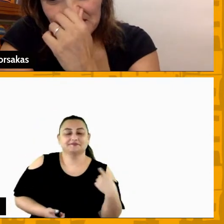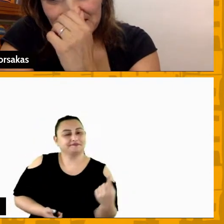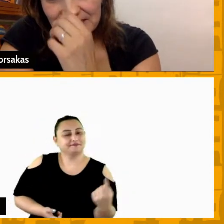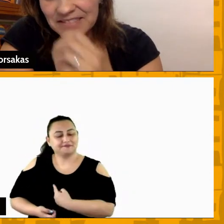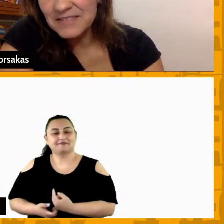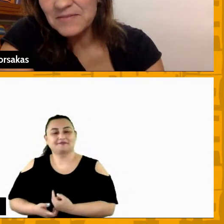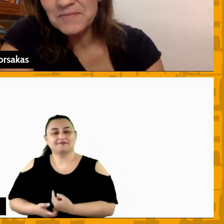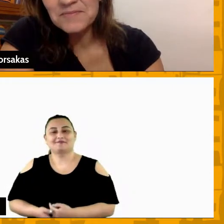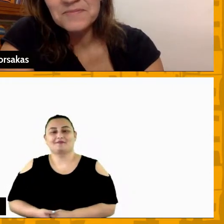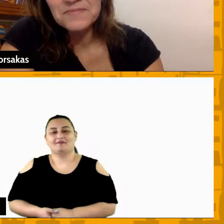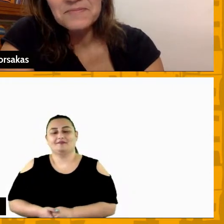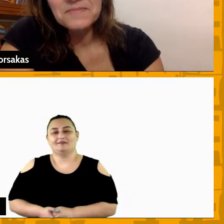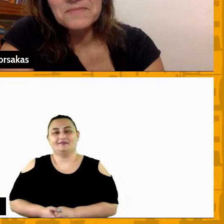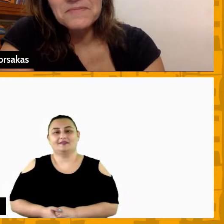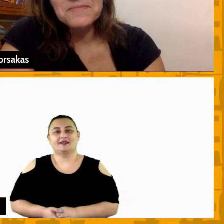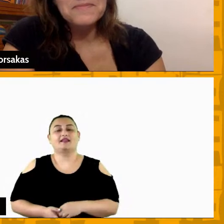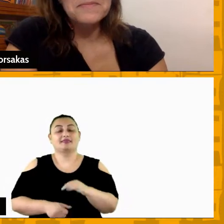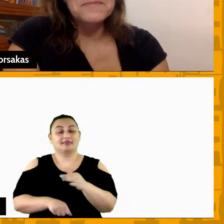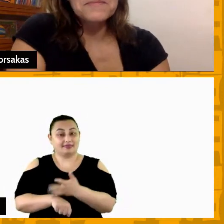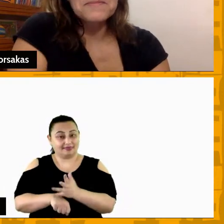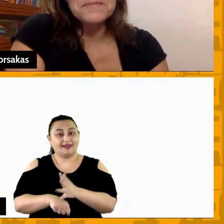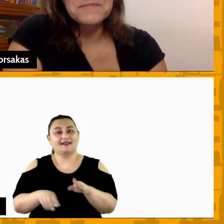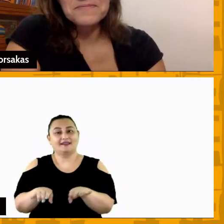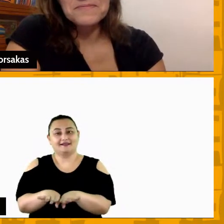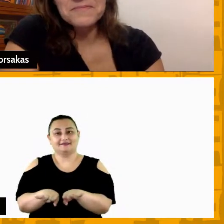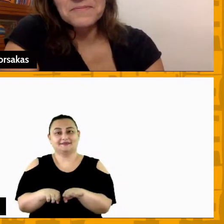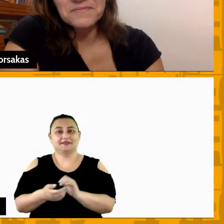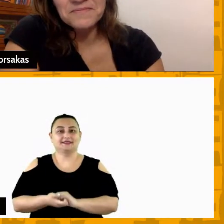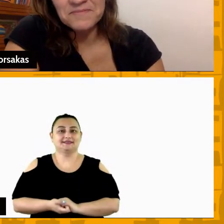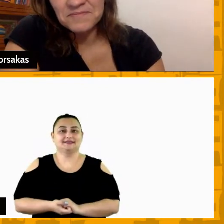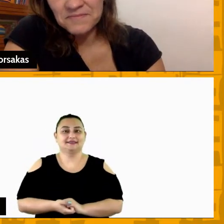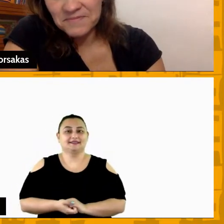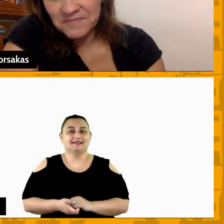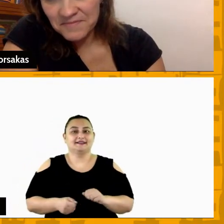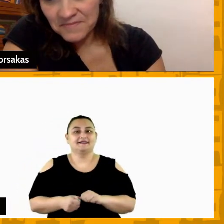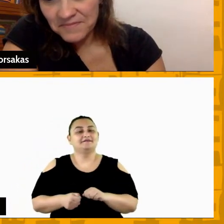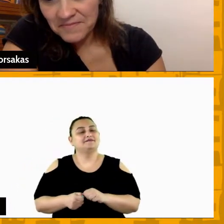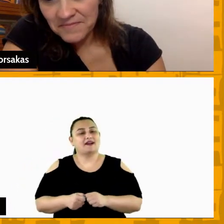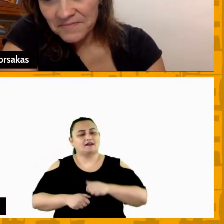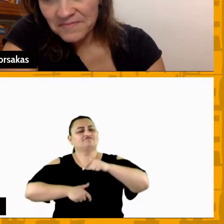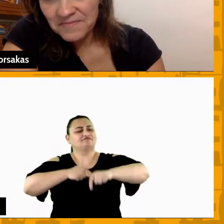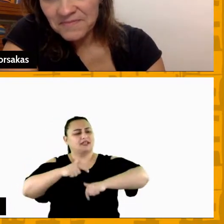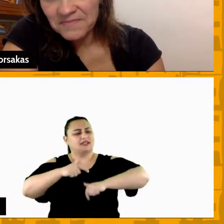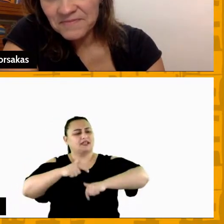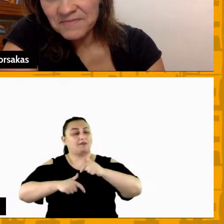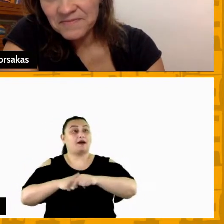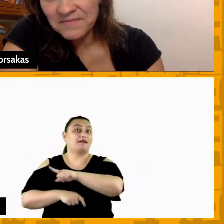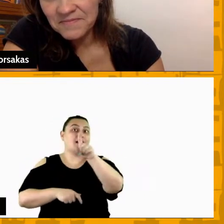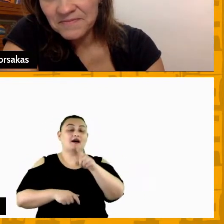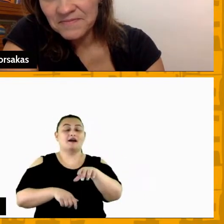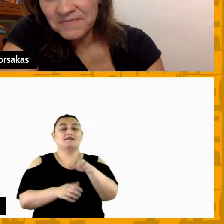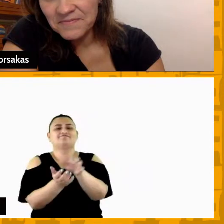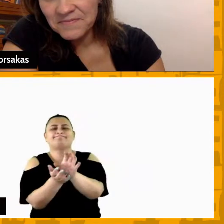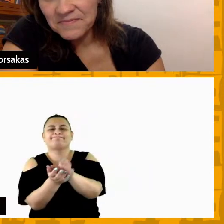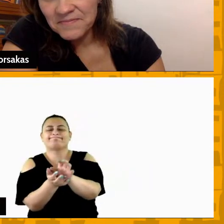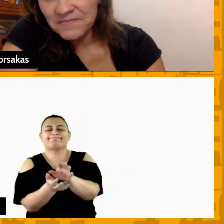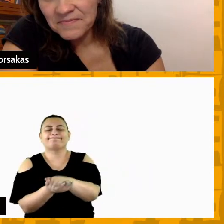técnico também e faz um grande trabalho lá no Ceará em Fortaleza